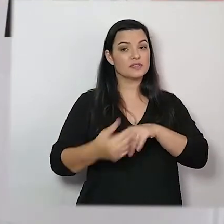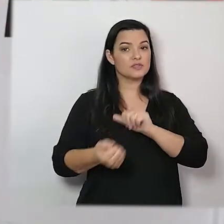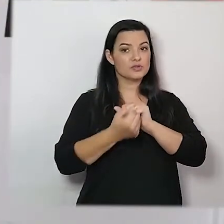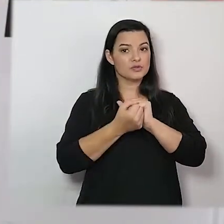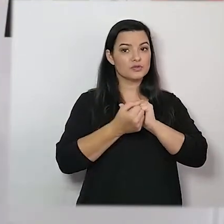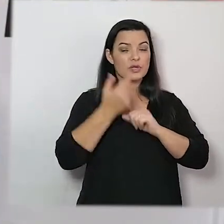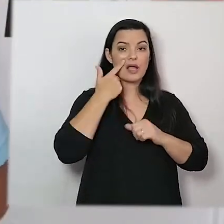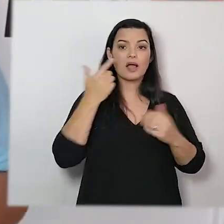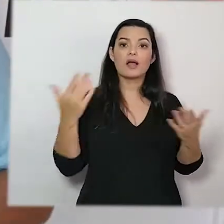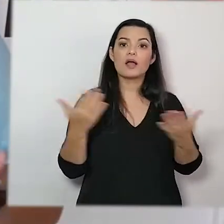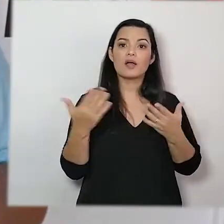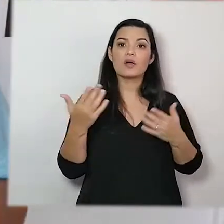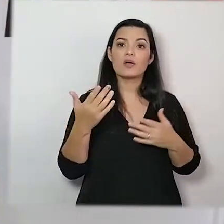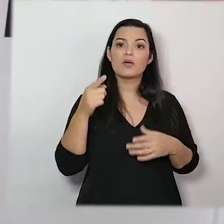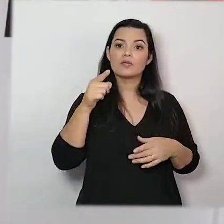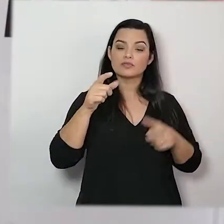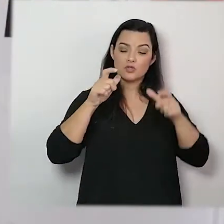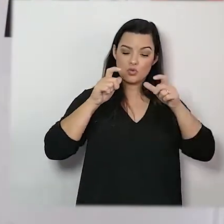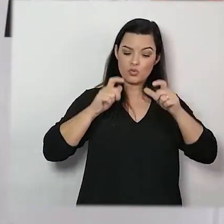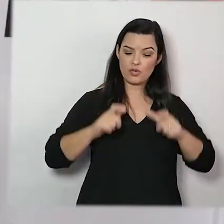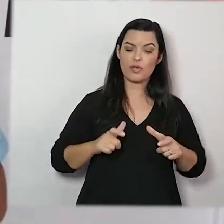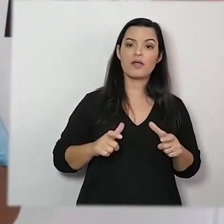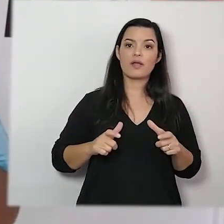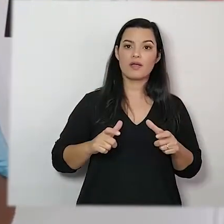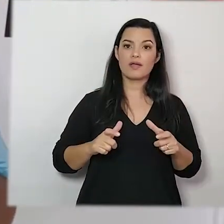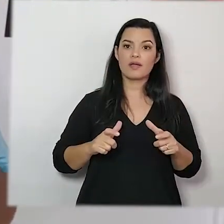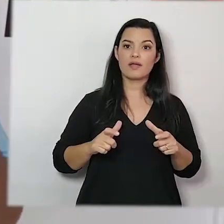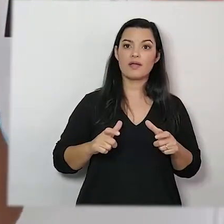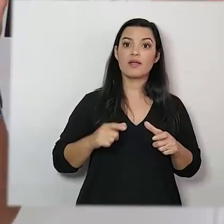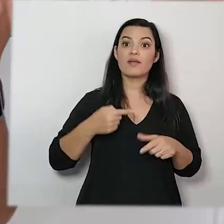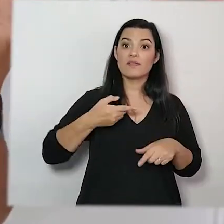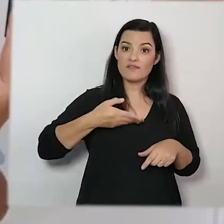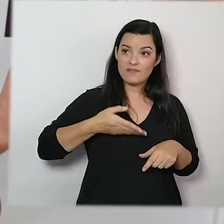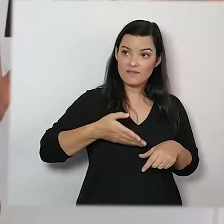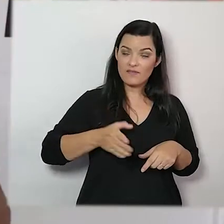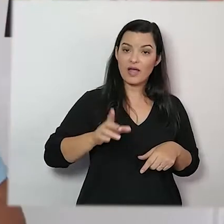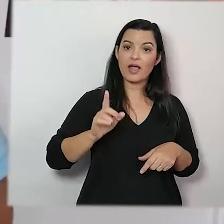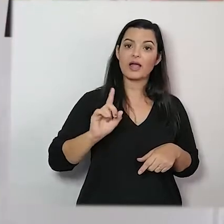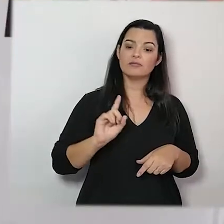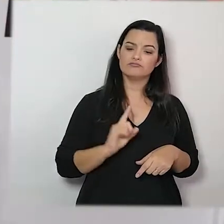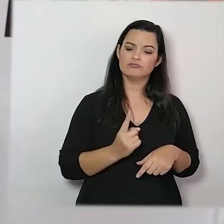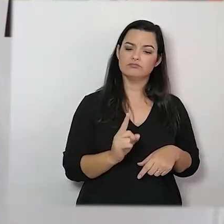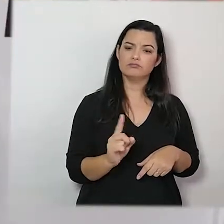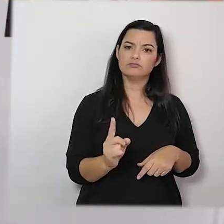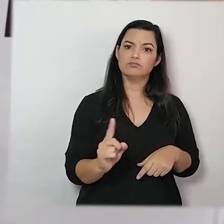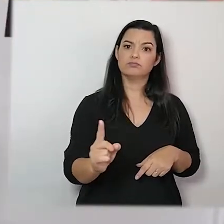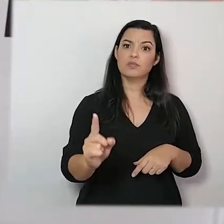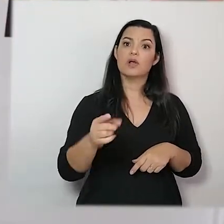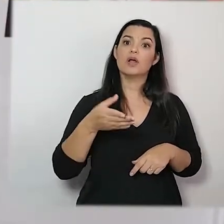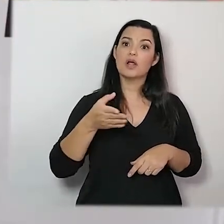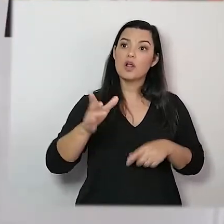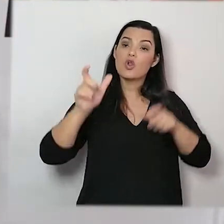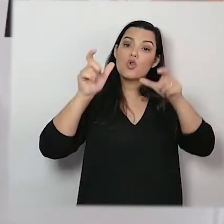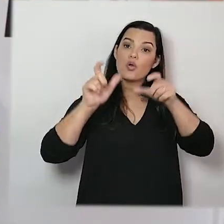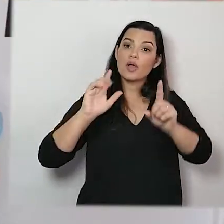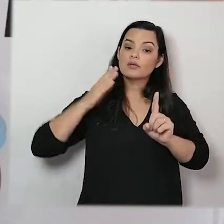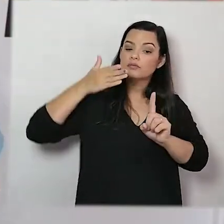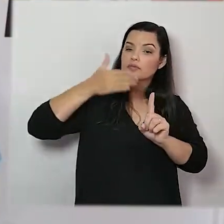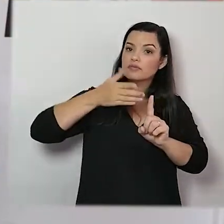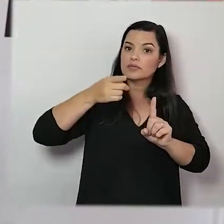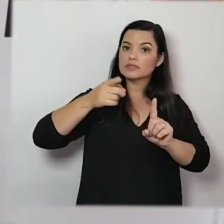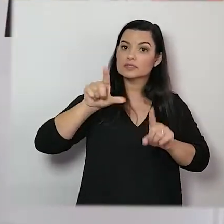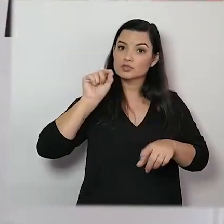Você vai agora do seu local, se deslocar até esse ponto de referência